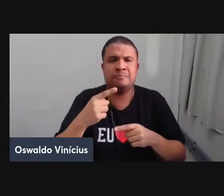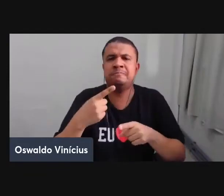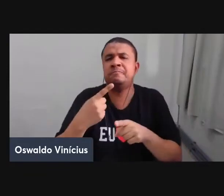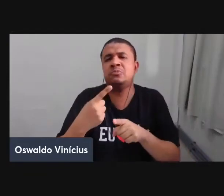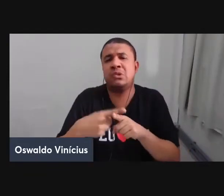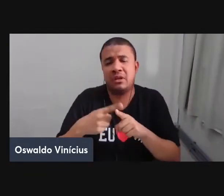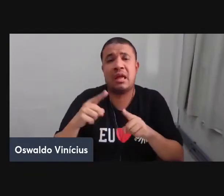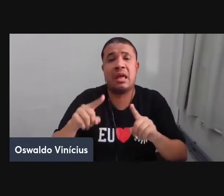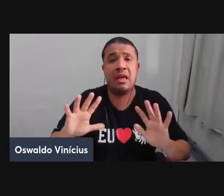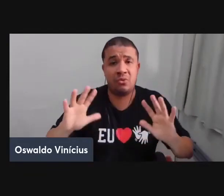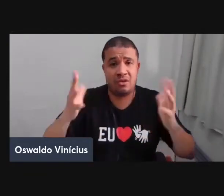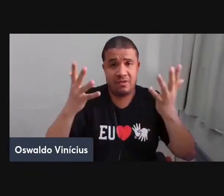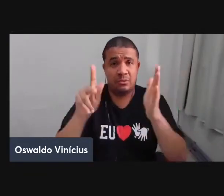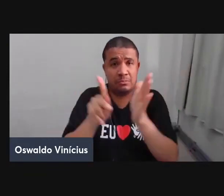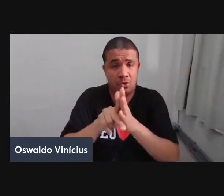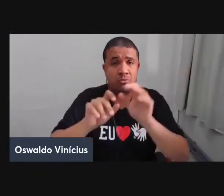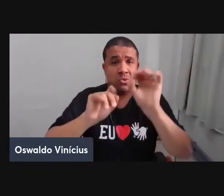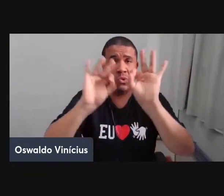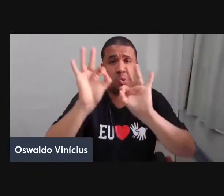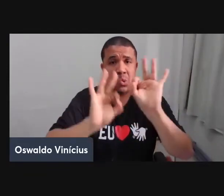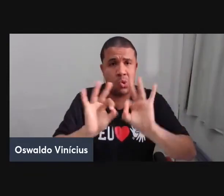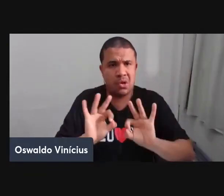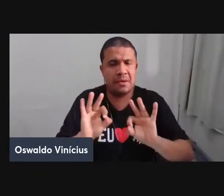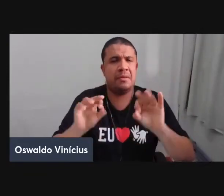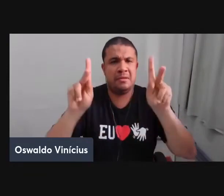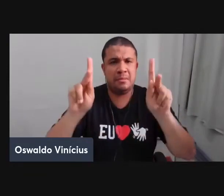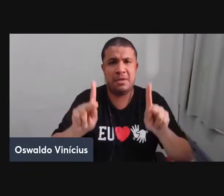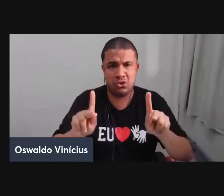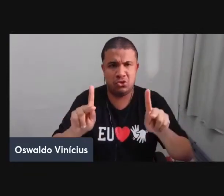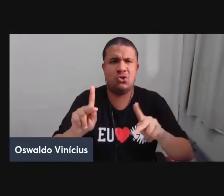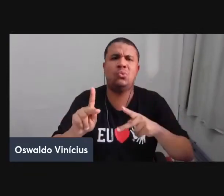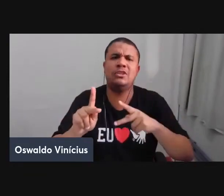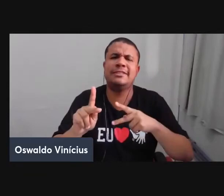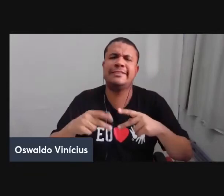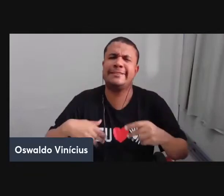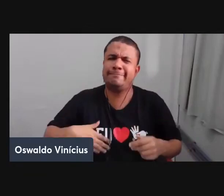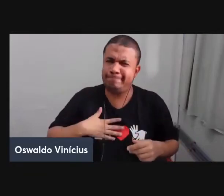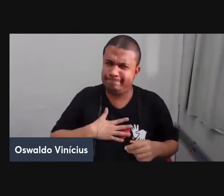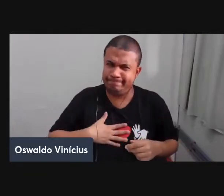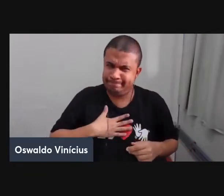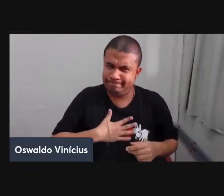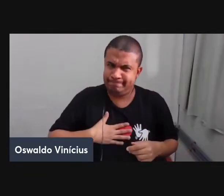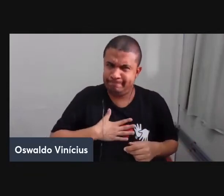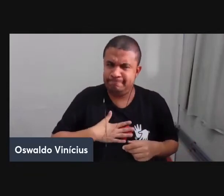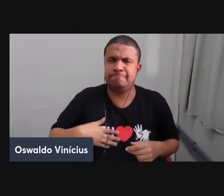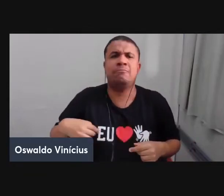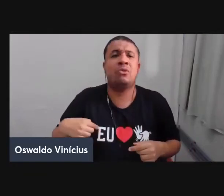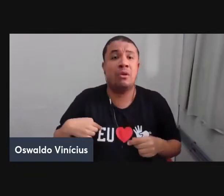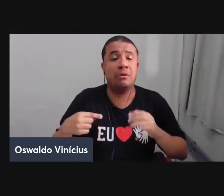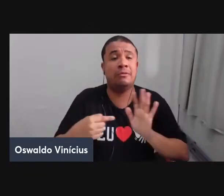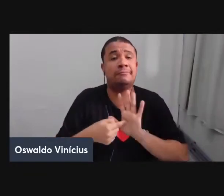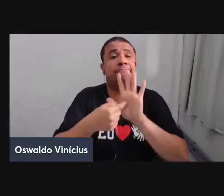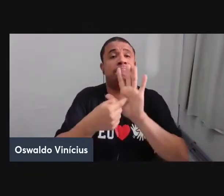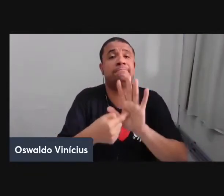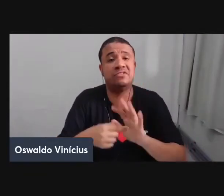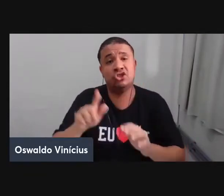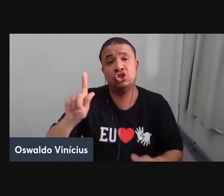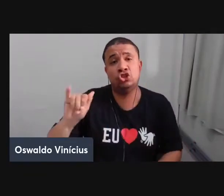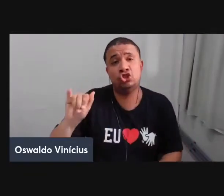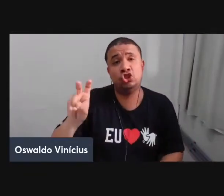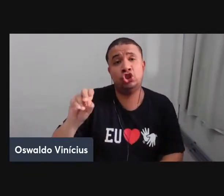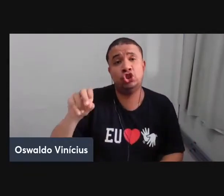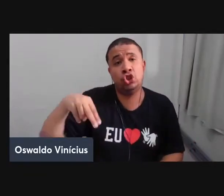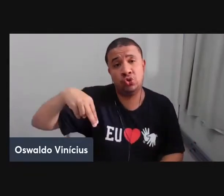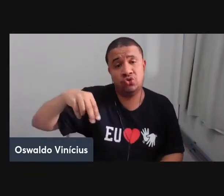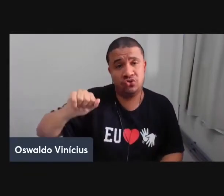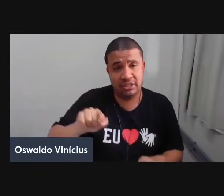evento preparado, organizado, por pessoas muito queridas, das quais eu destaco a Giovana e a